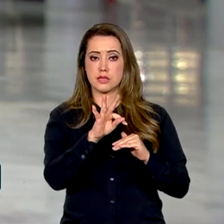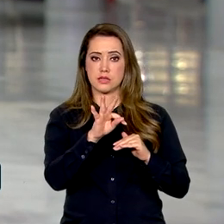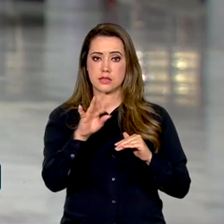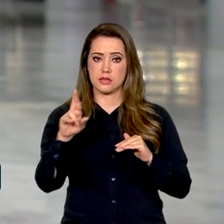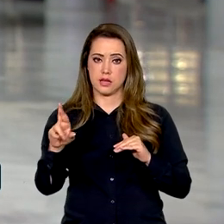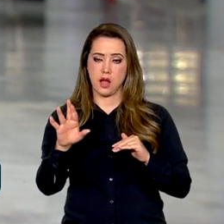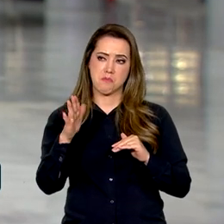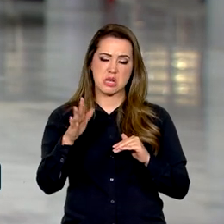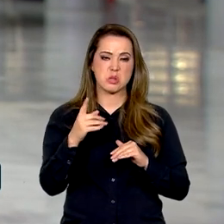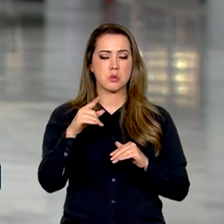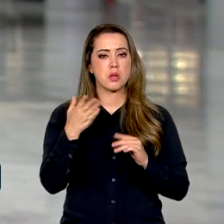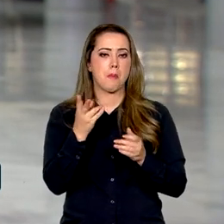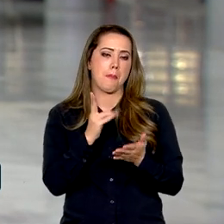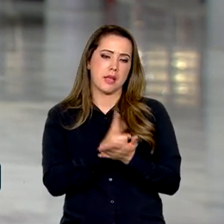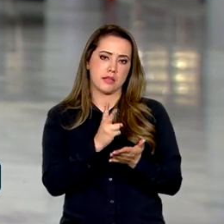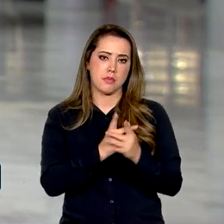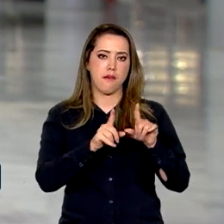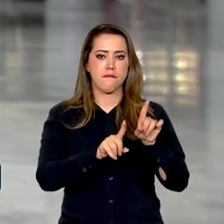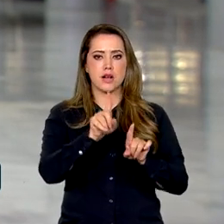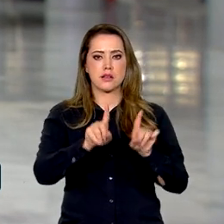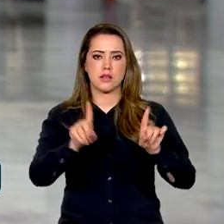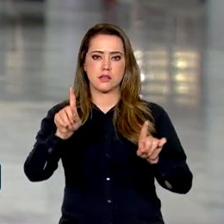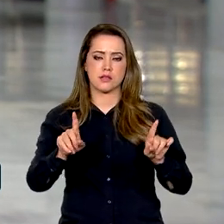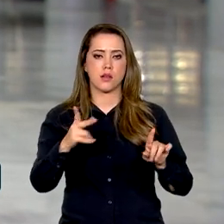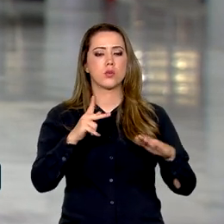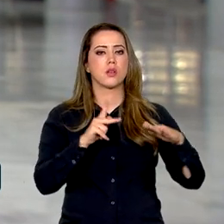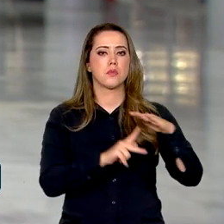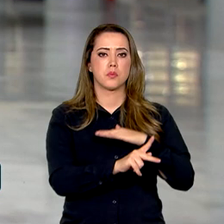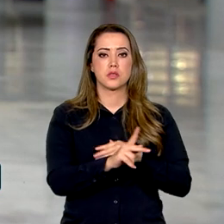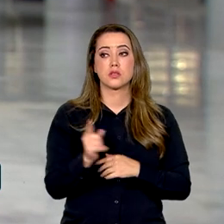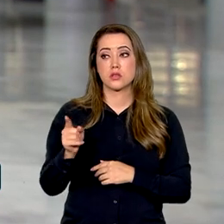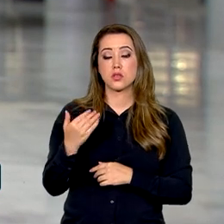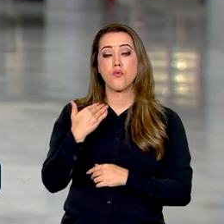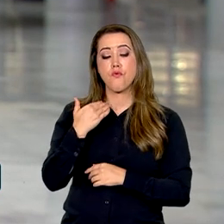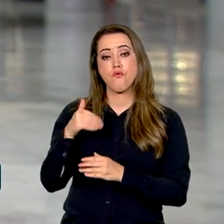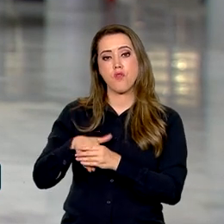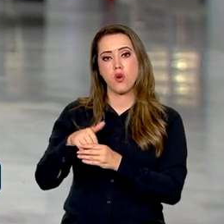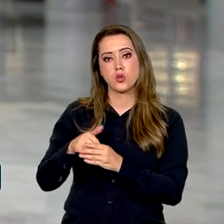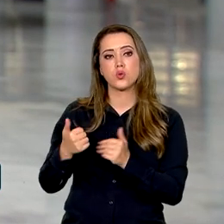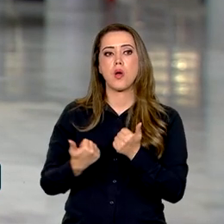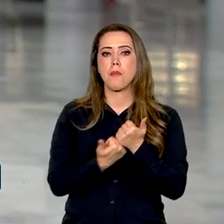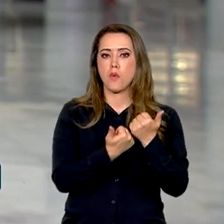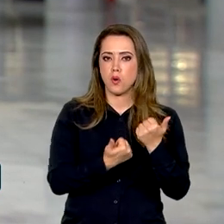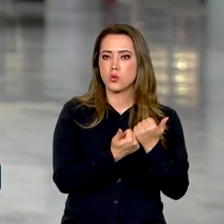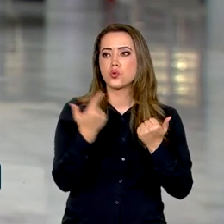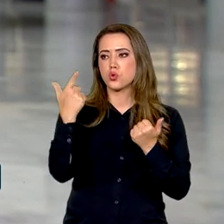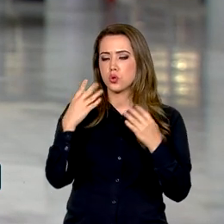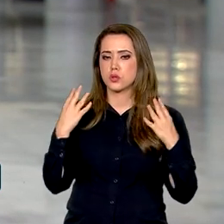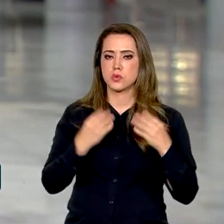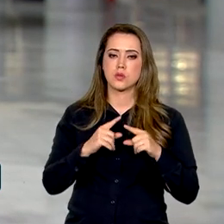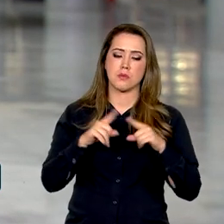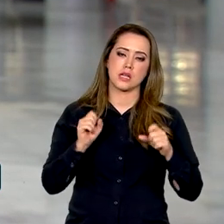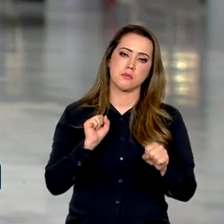com, no mínimo, a mesma variação da caderneta de poupança. O voto chegou a ser seguido por outros ministros, mas o